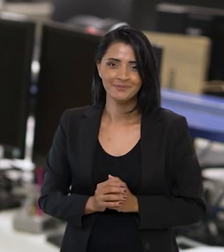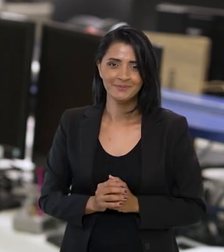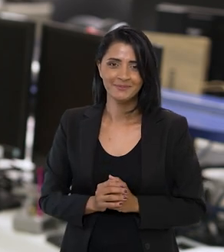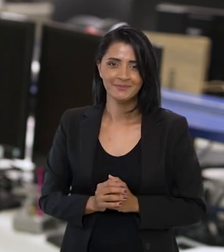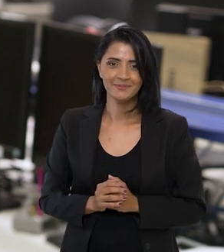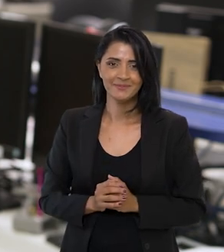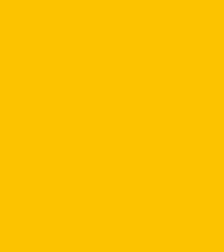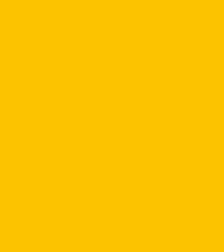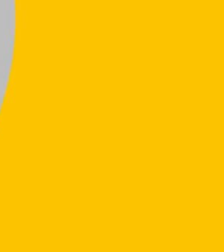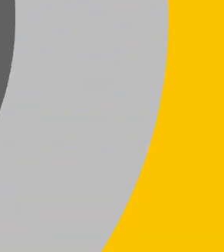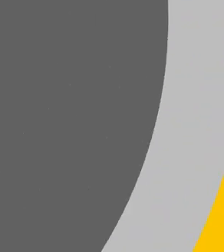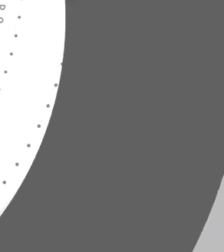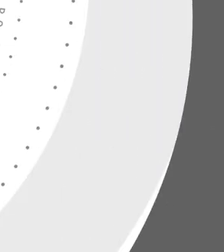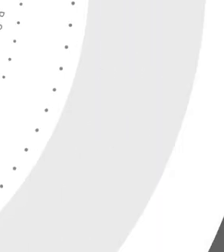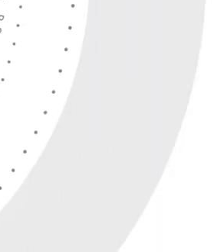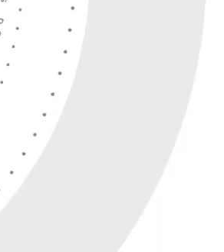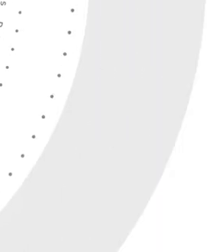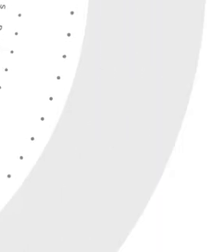nas redes sociais.